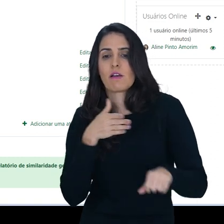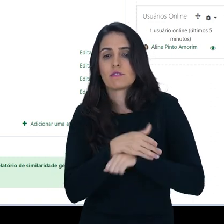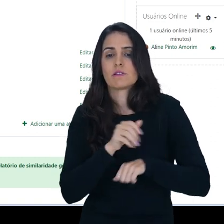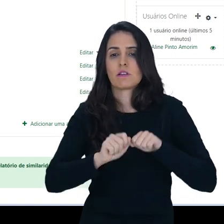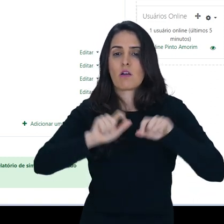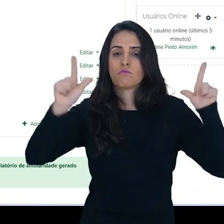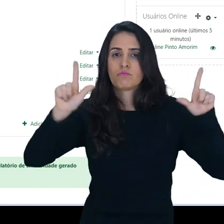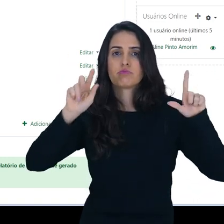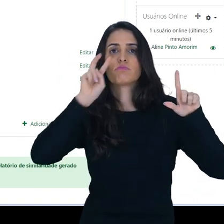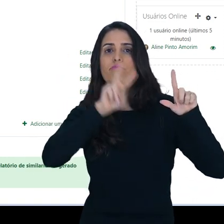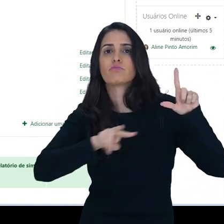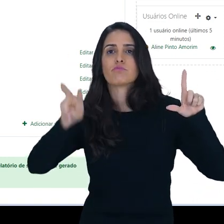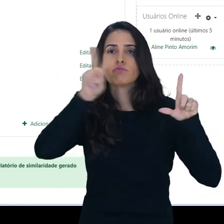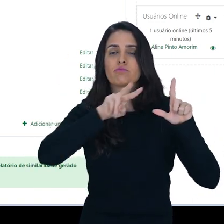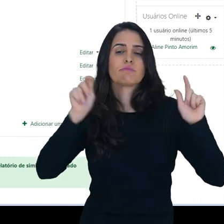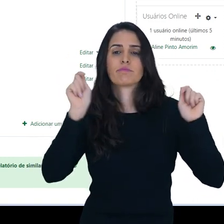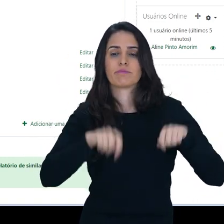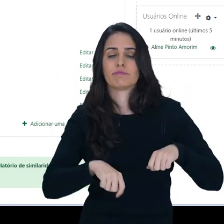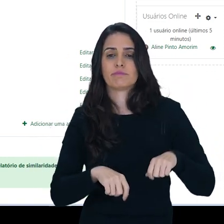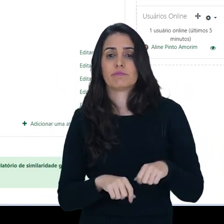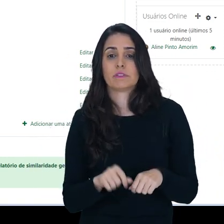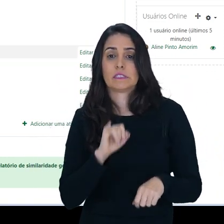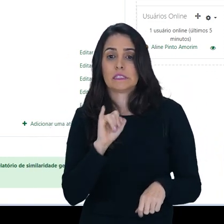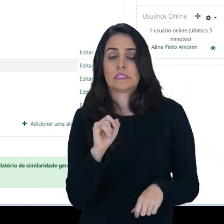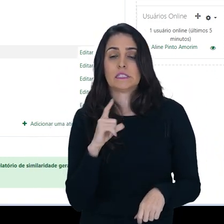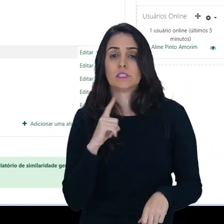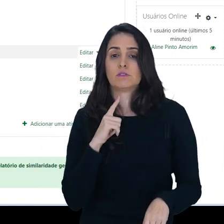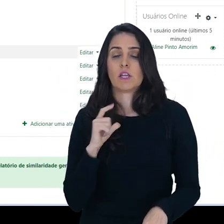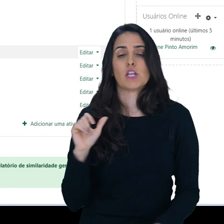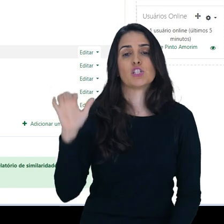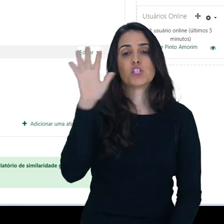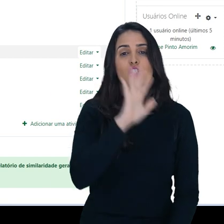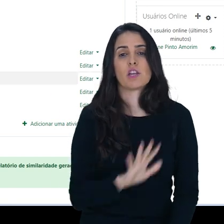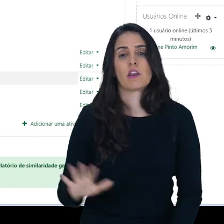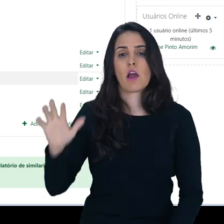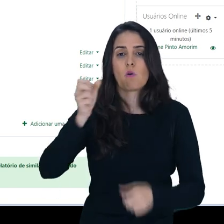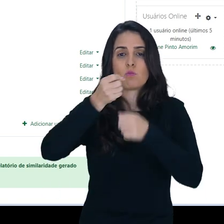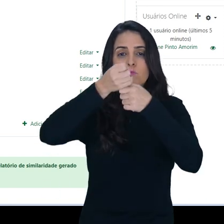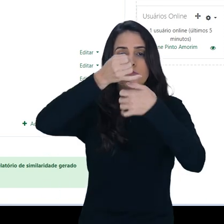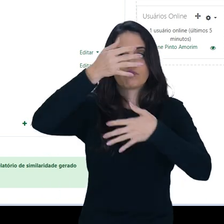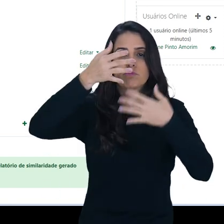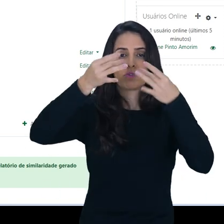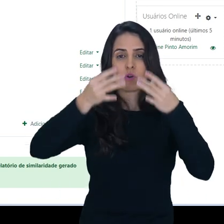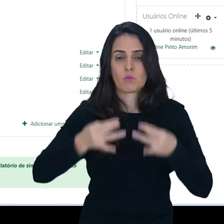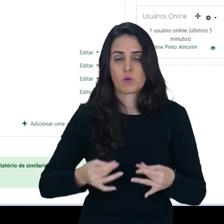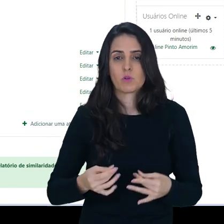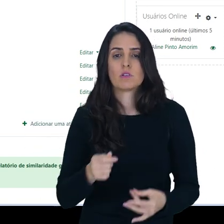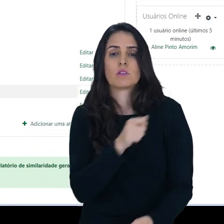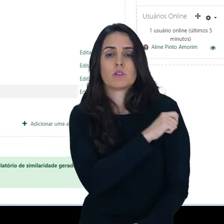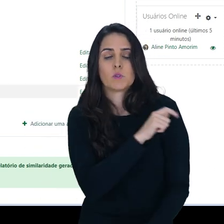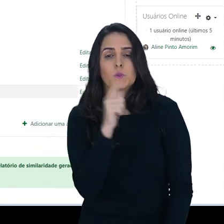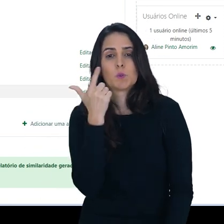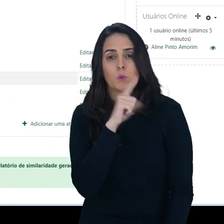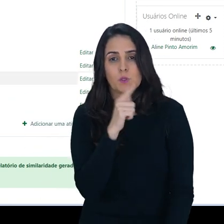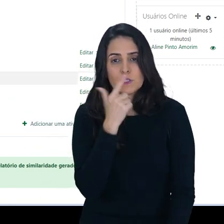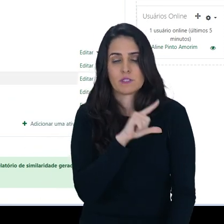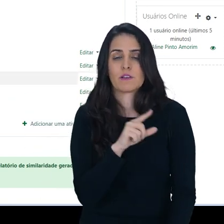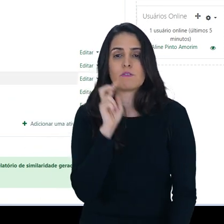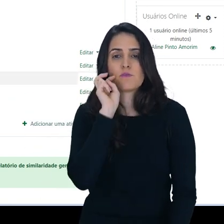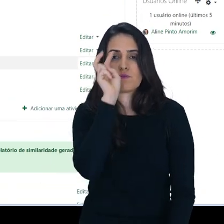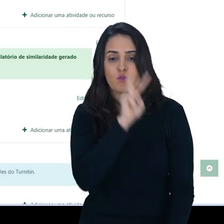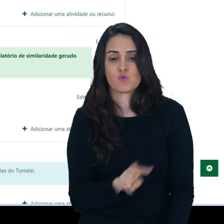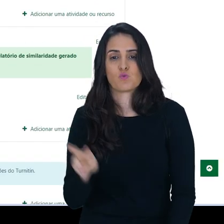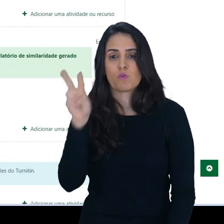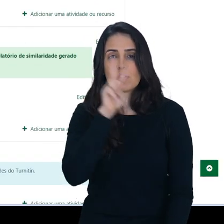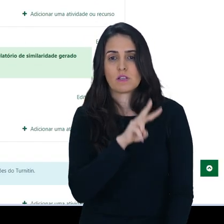consegue acessar e visualizar o curso. Então se tiver algo escrito aqui no tópico geral, o aluno sempre vai ter acesso se a